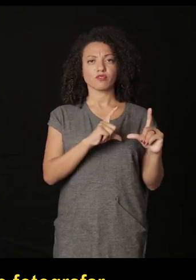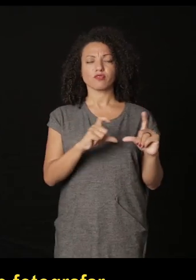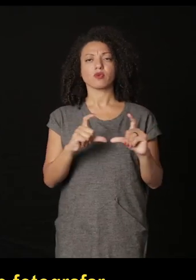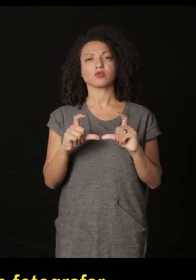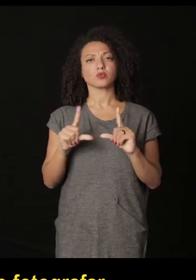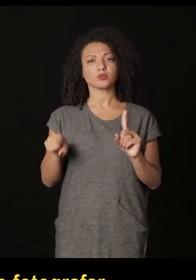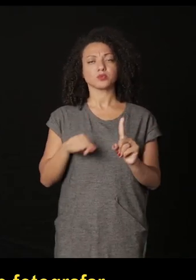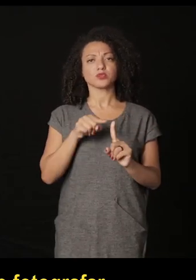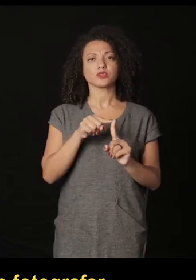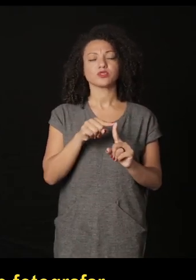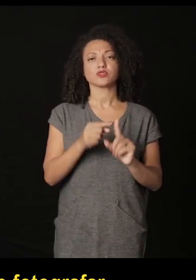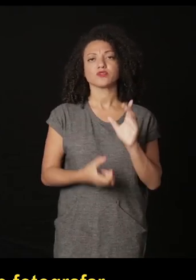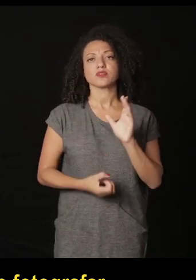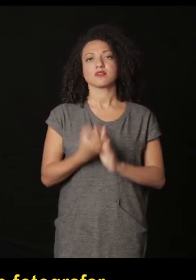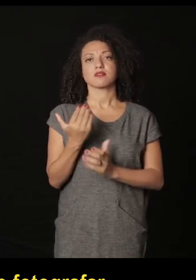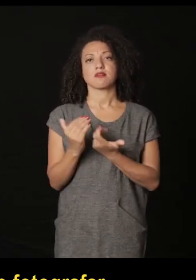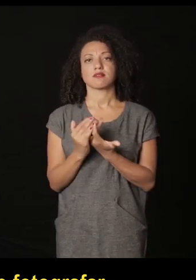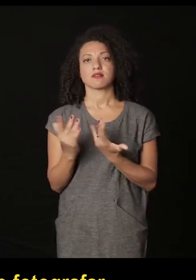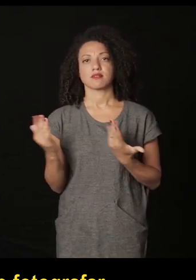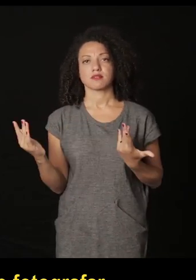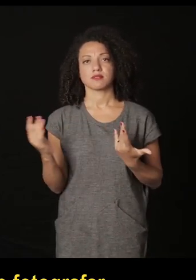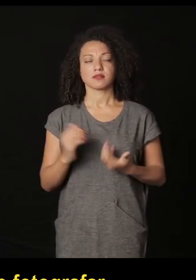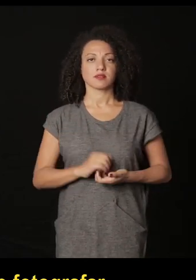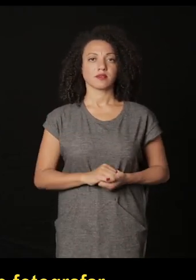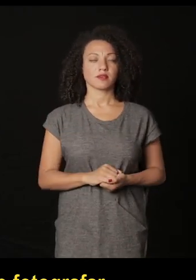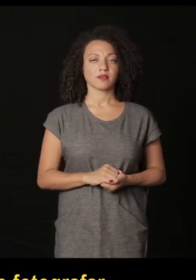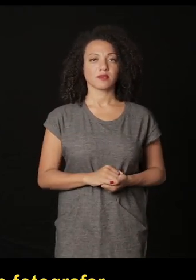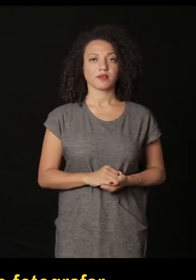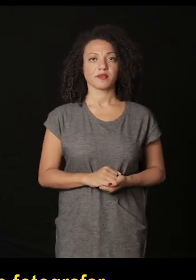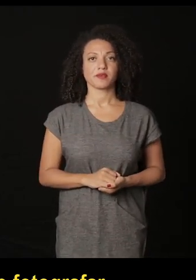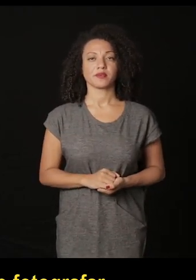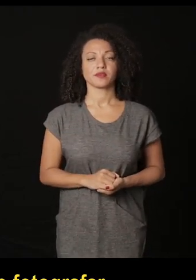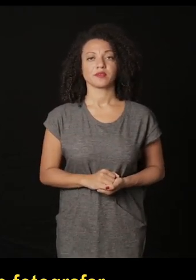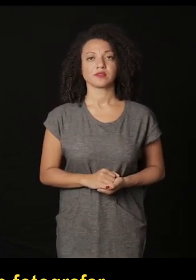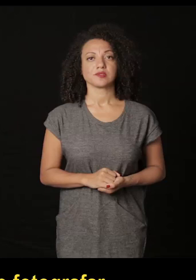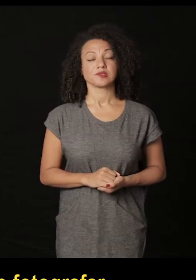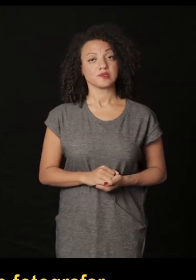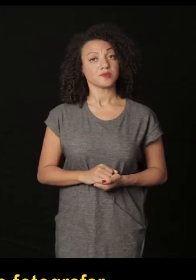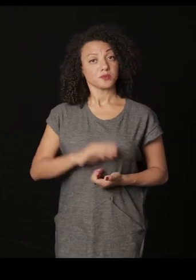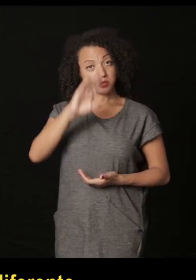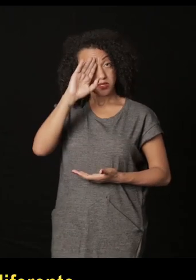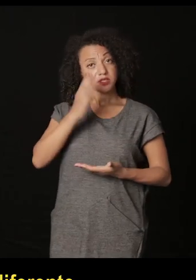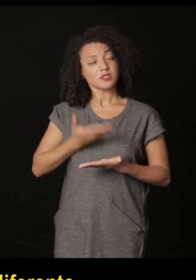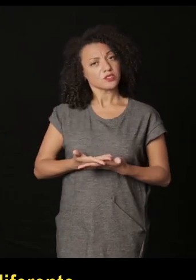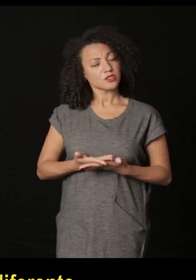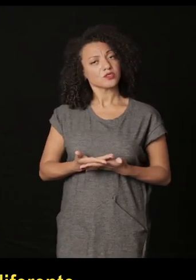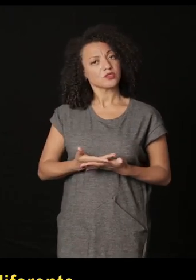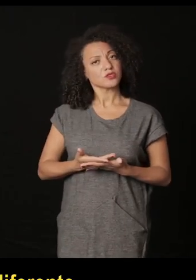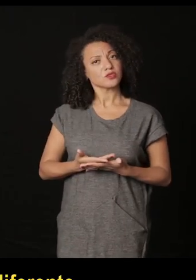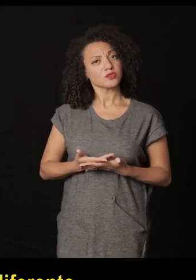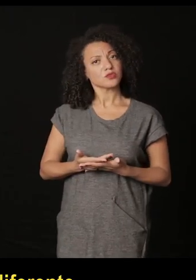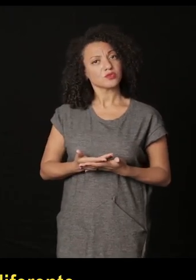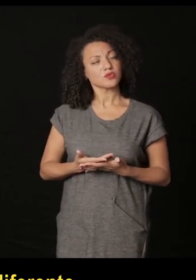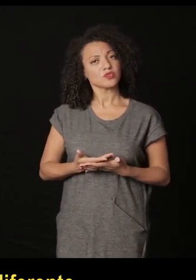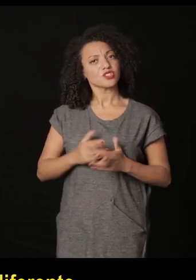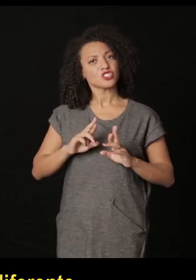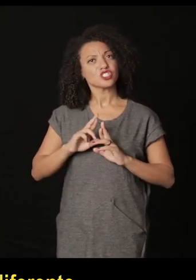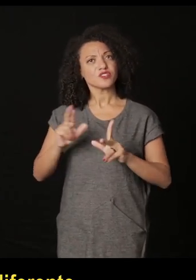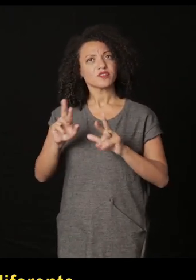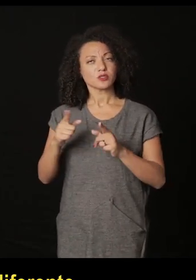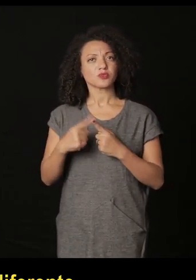de fotografiar em vista de constituir um arquivo e isto e é moi